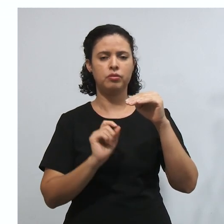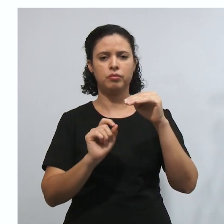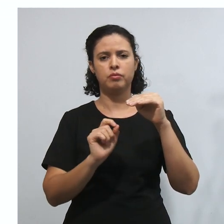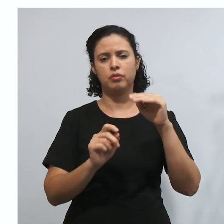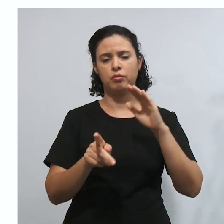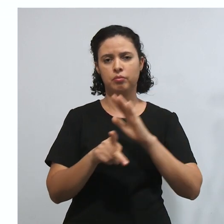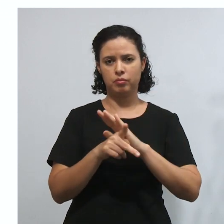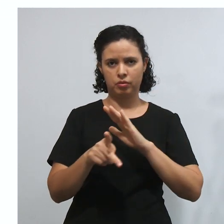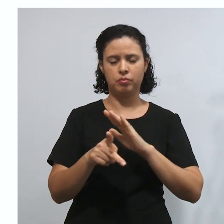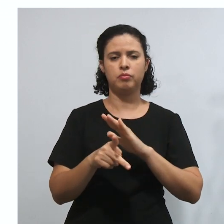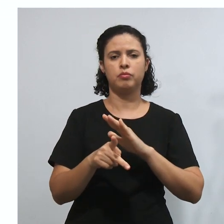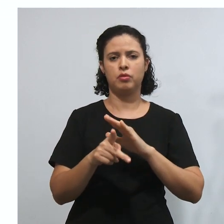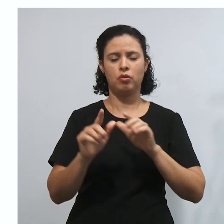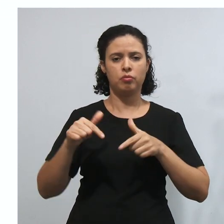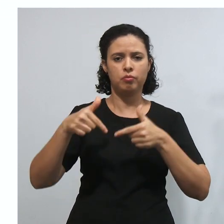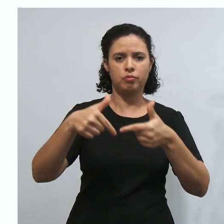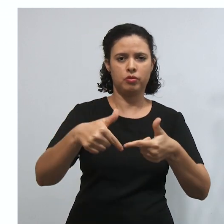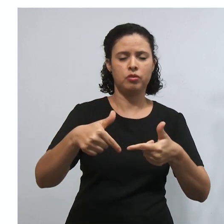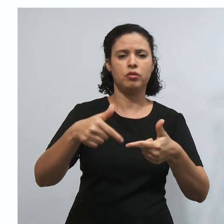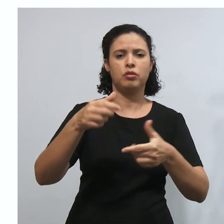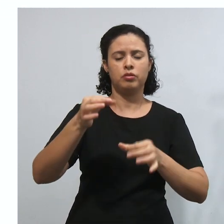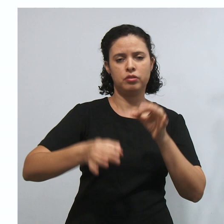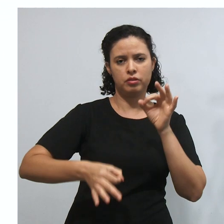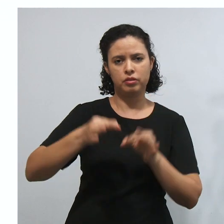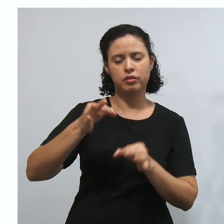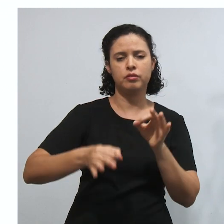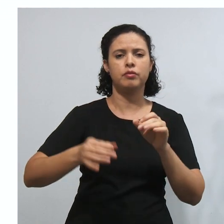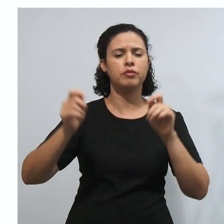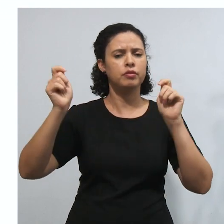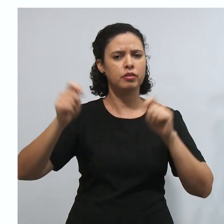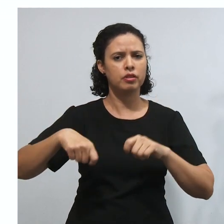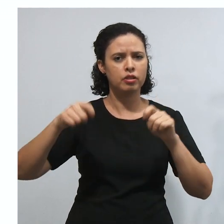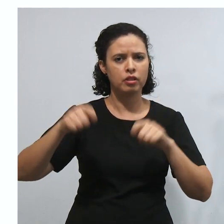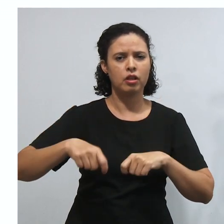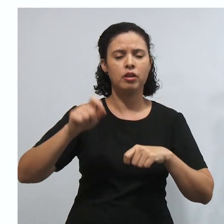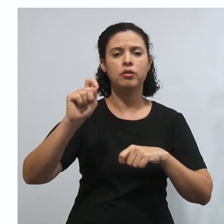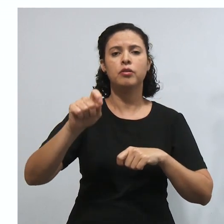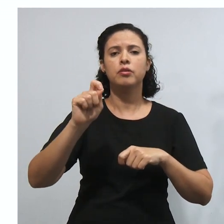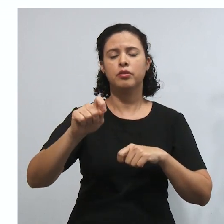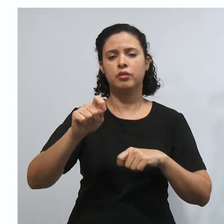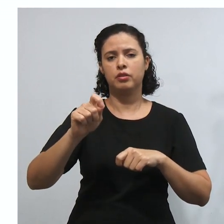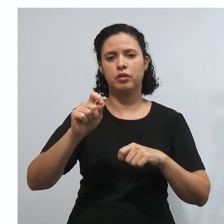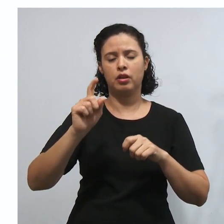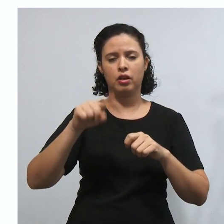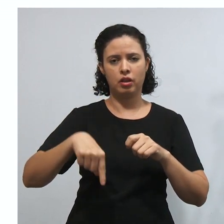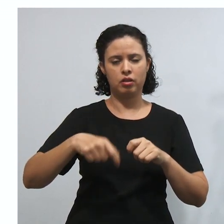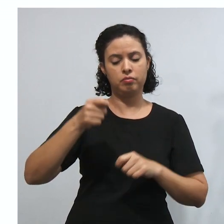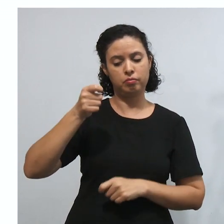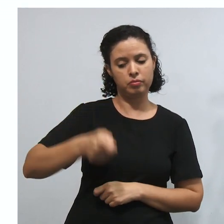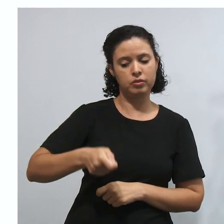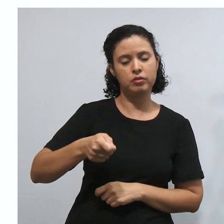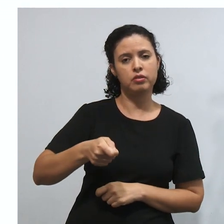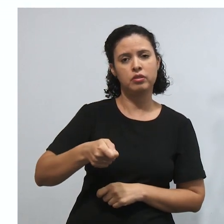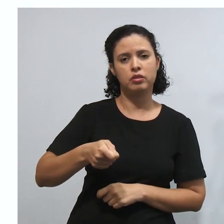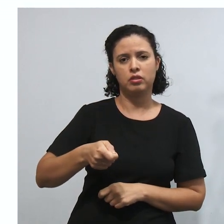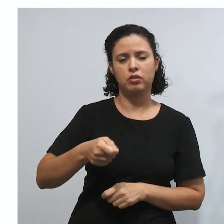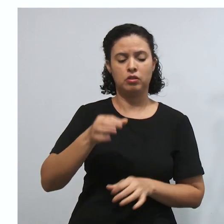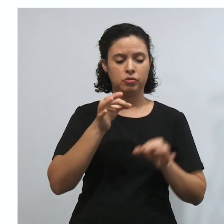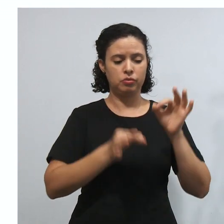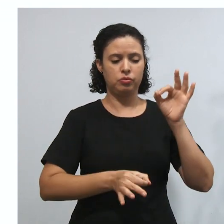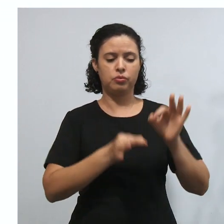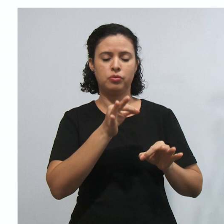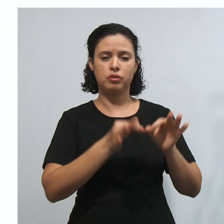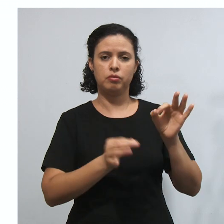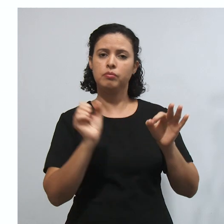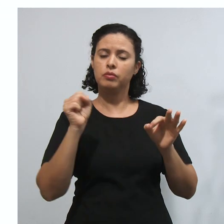organização do Poder Judiciário, é possível, sim, que os tribunais de justiça sejam provocados para julgar, sim, mas